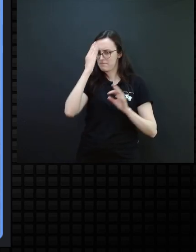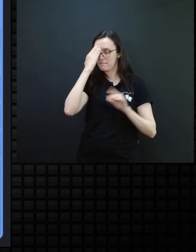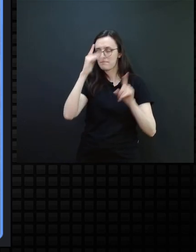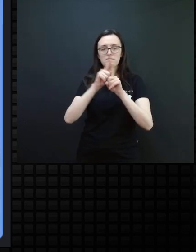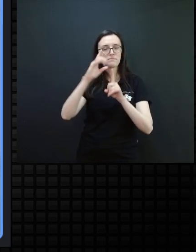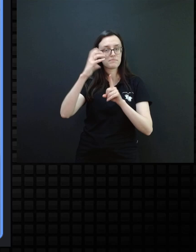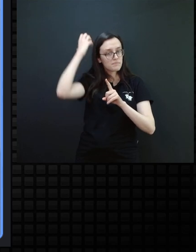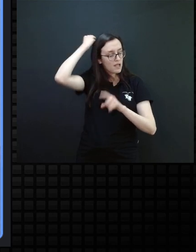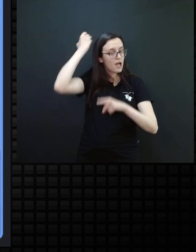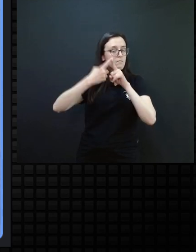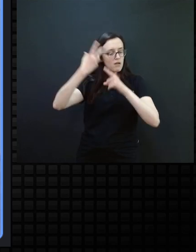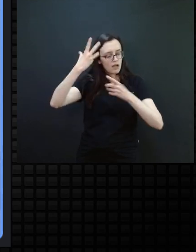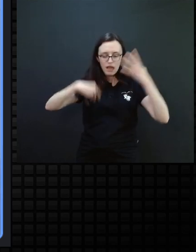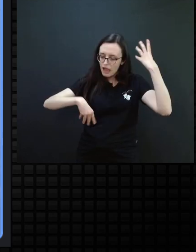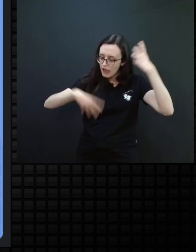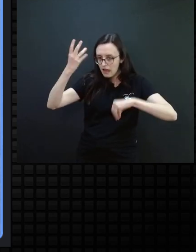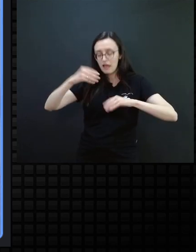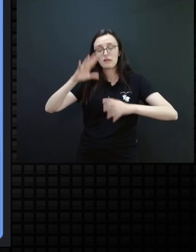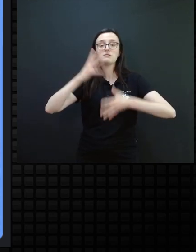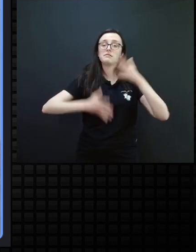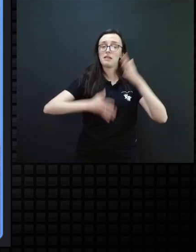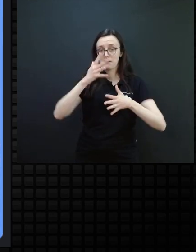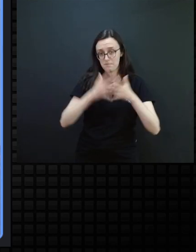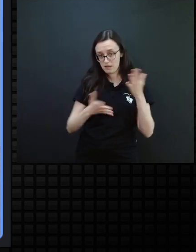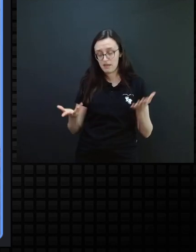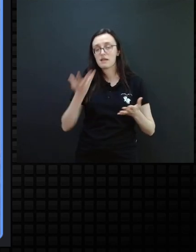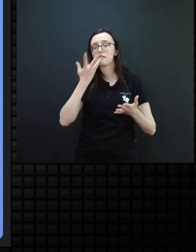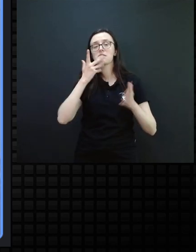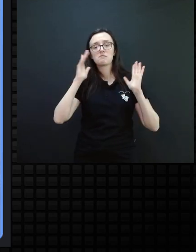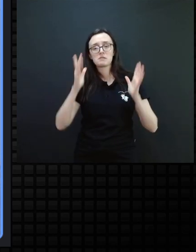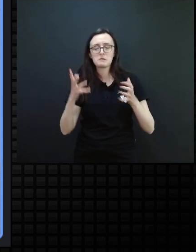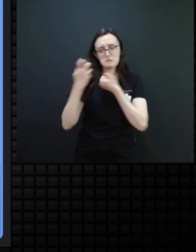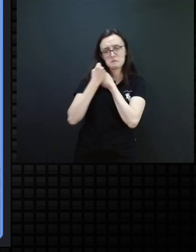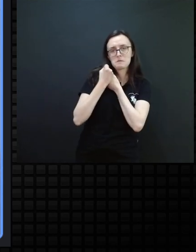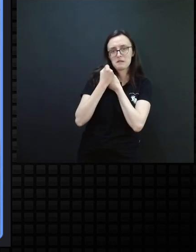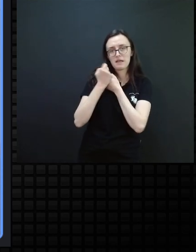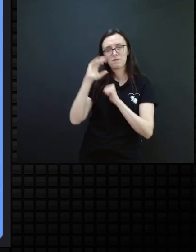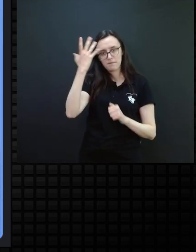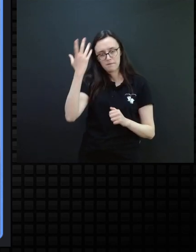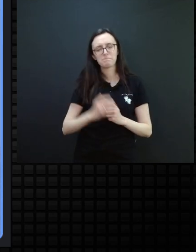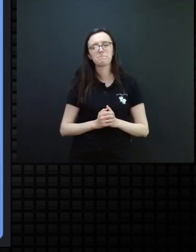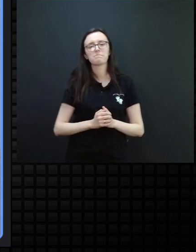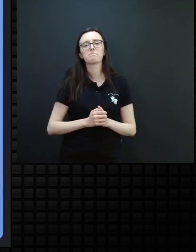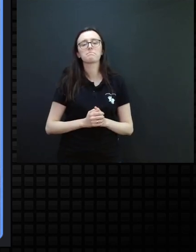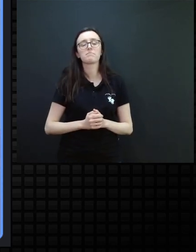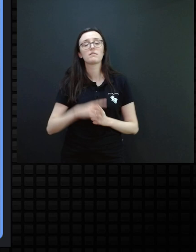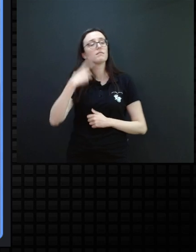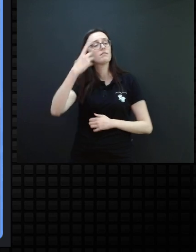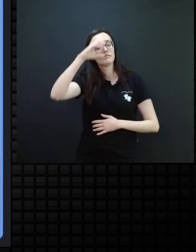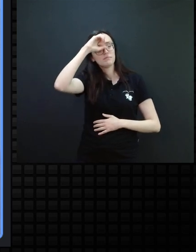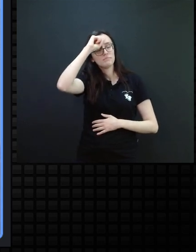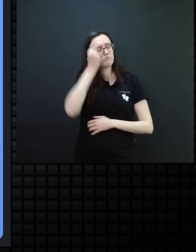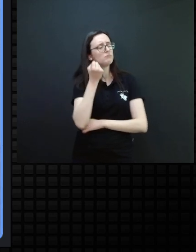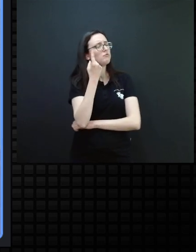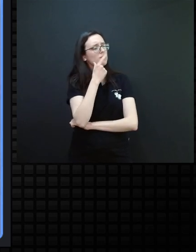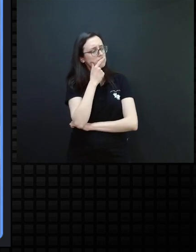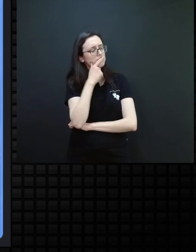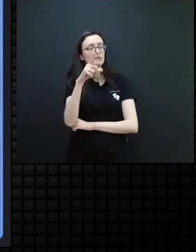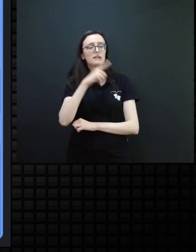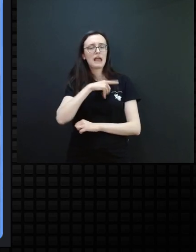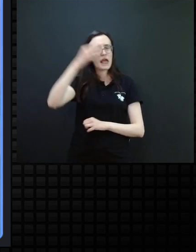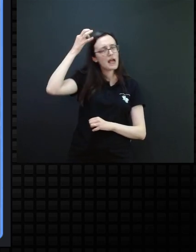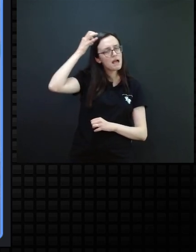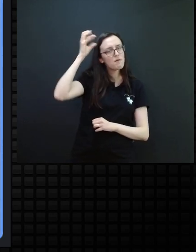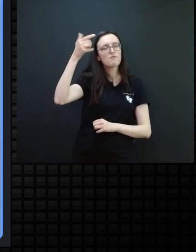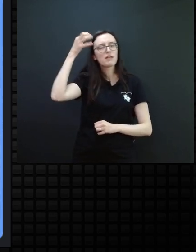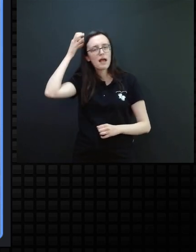cai, né, professor? Já atrapalha, essa criança já gruda. Aí, outro dia, você aprende, poxa, ela tem cabelo ou não